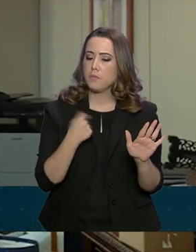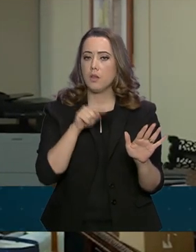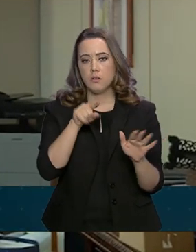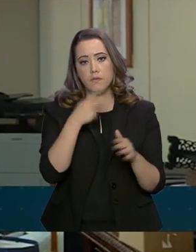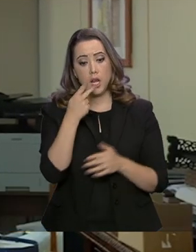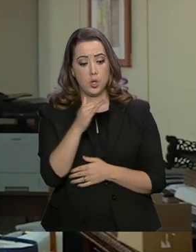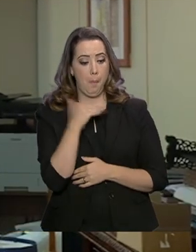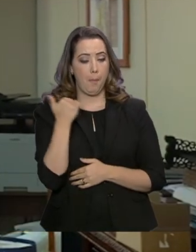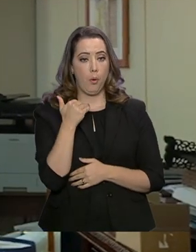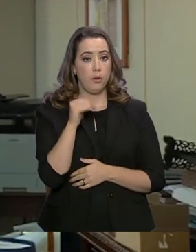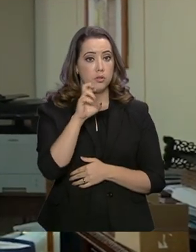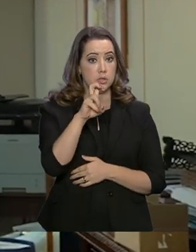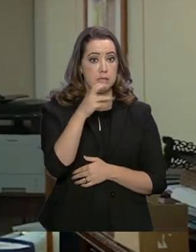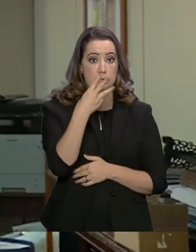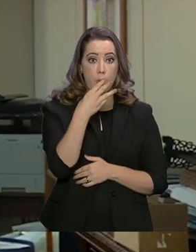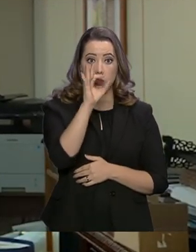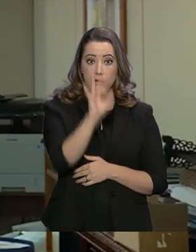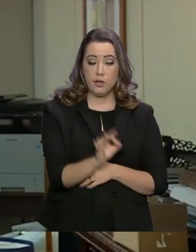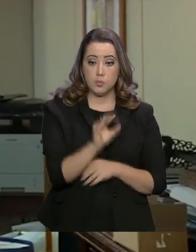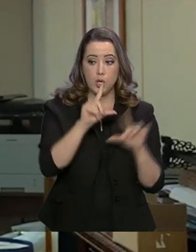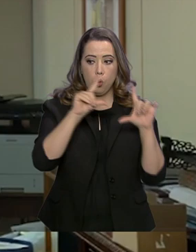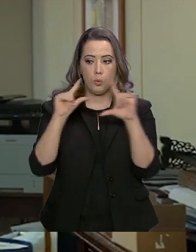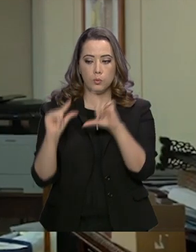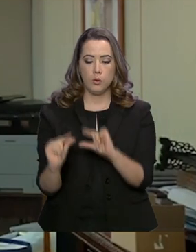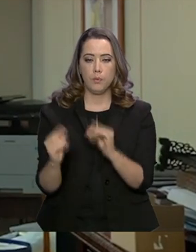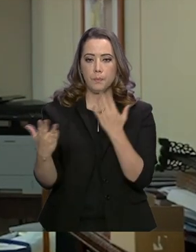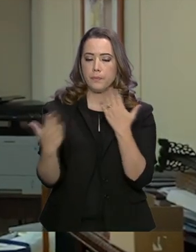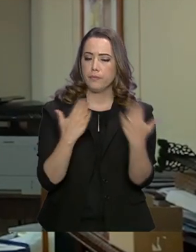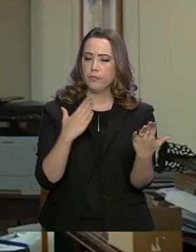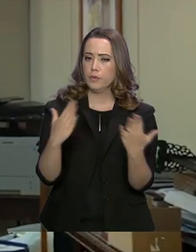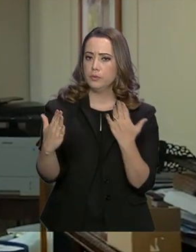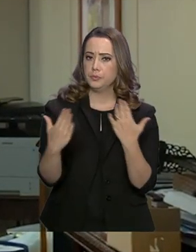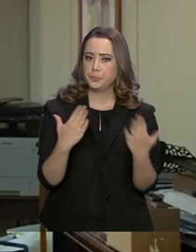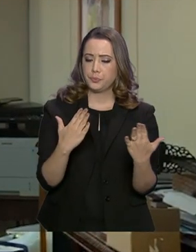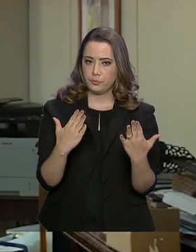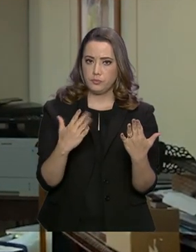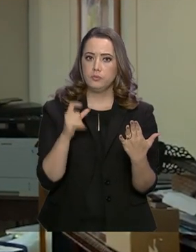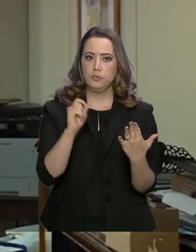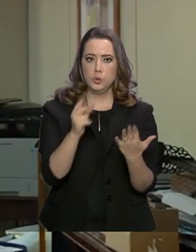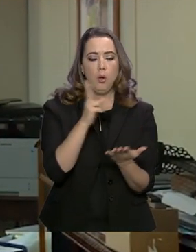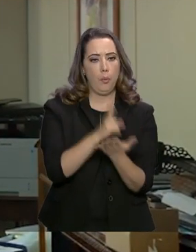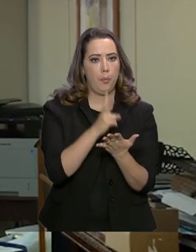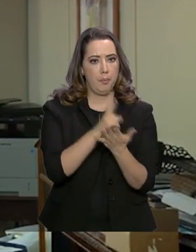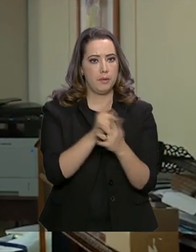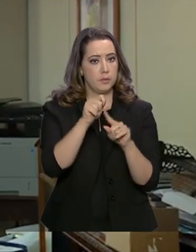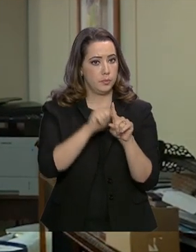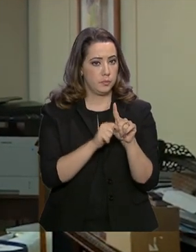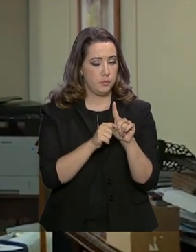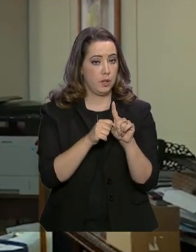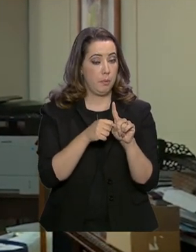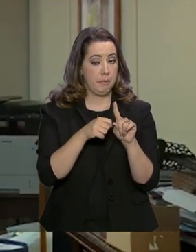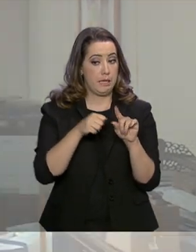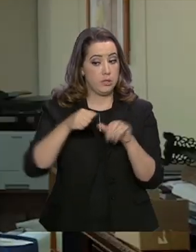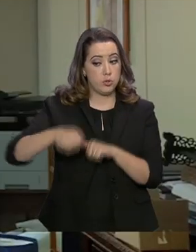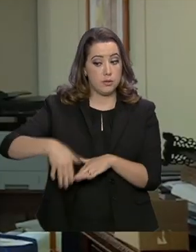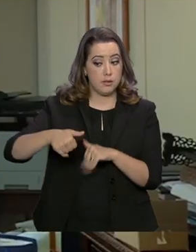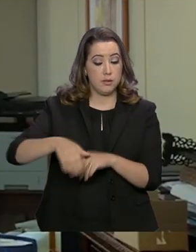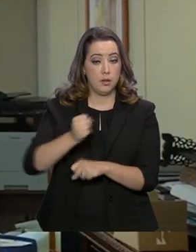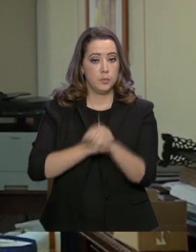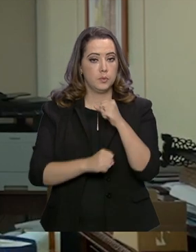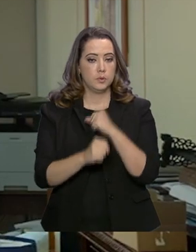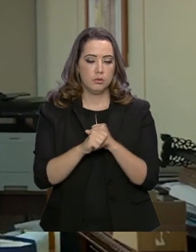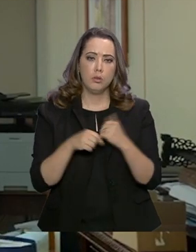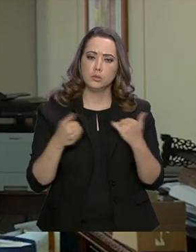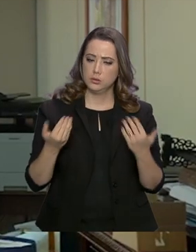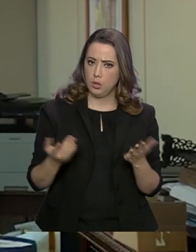assassinatos, de cerca de 53% em comparação com o mesmo mês de setembro do ano passado. Então, ele está